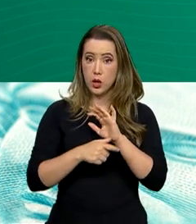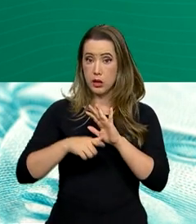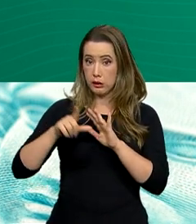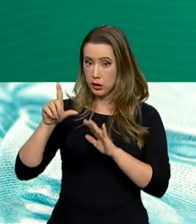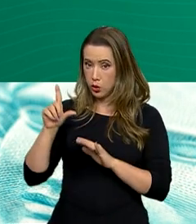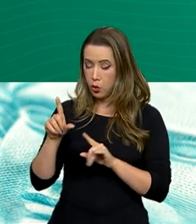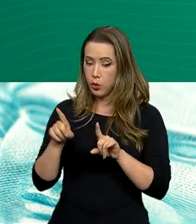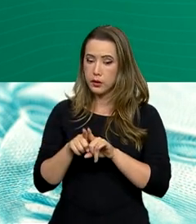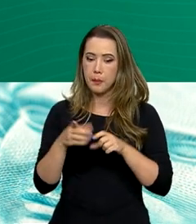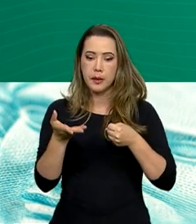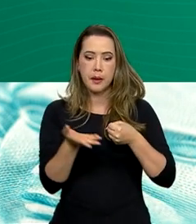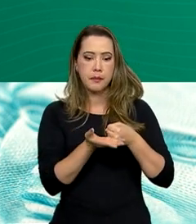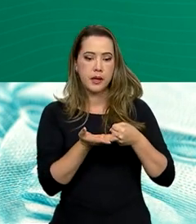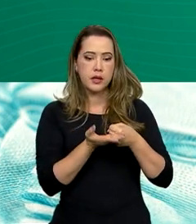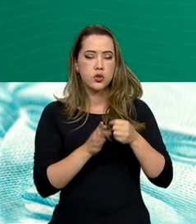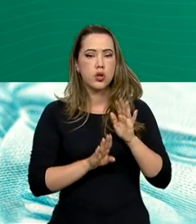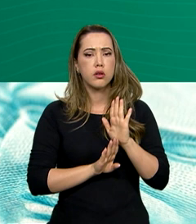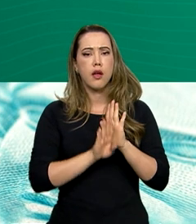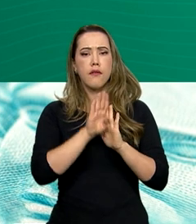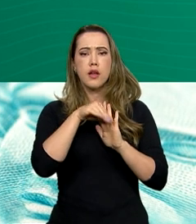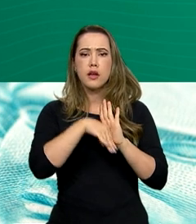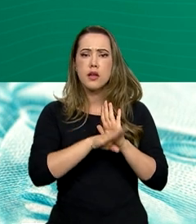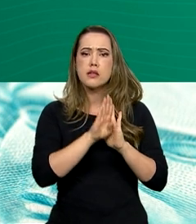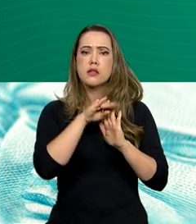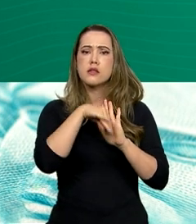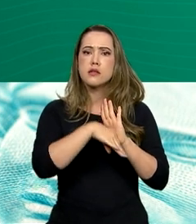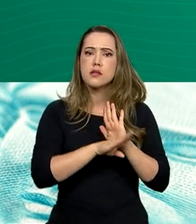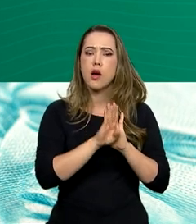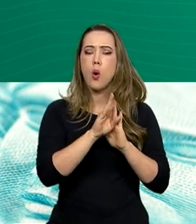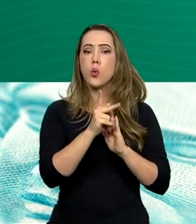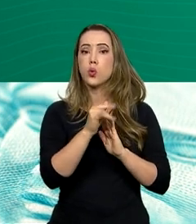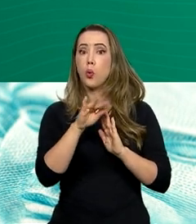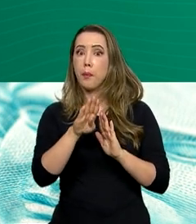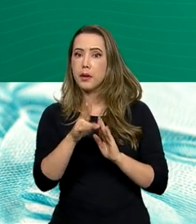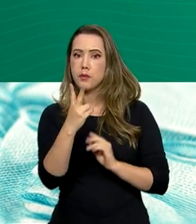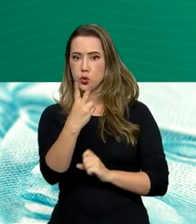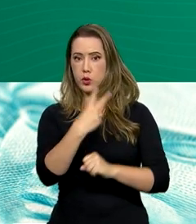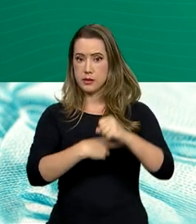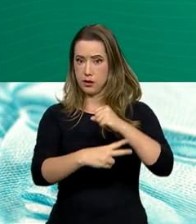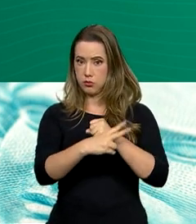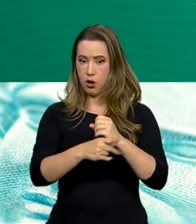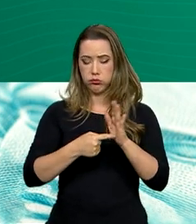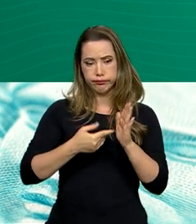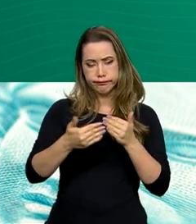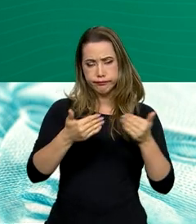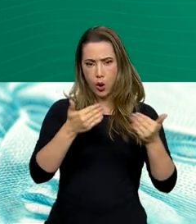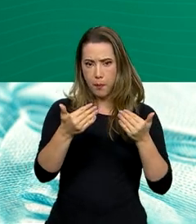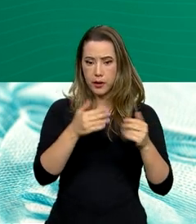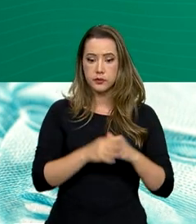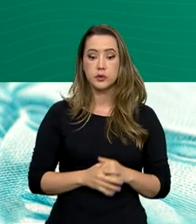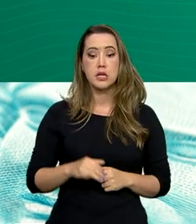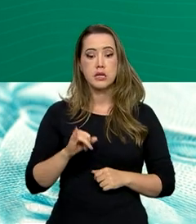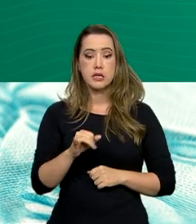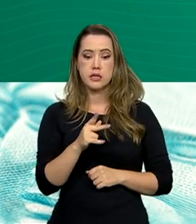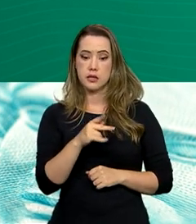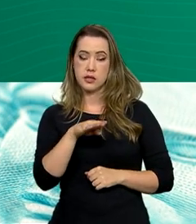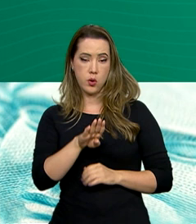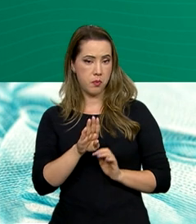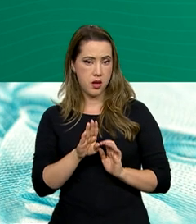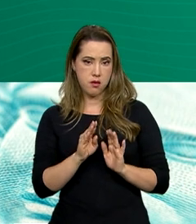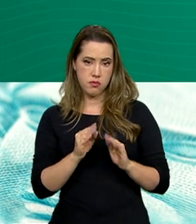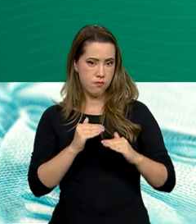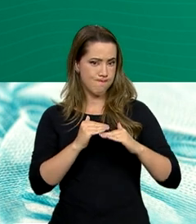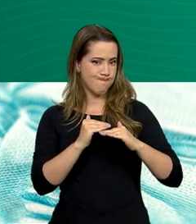e pela média do crescimento do produto interno bruto dos dois anos anteriores. No caso em que o PIB não crescer,